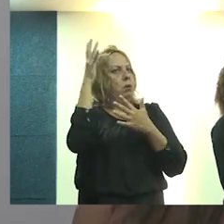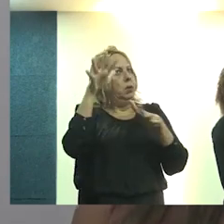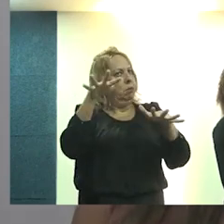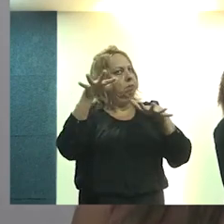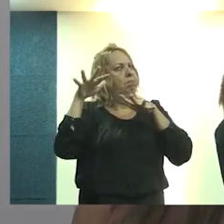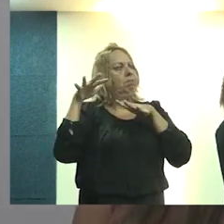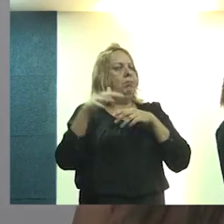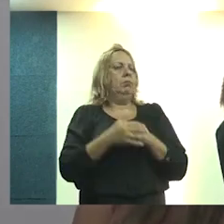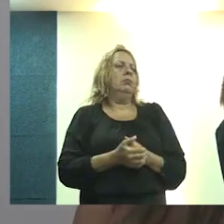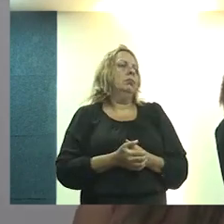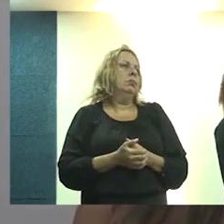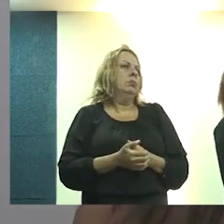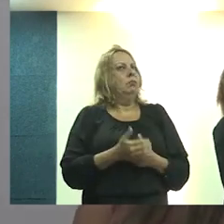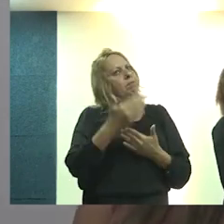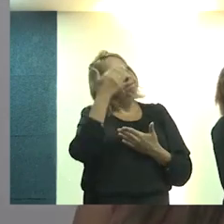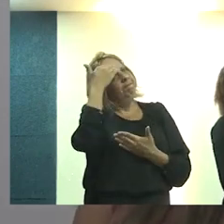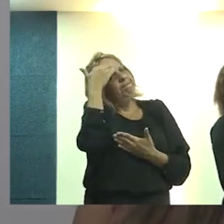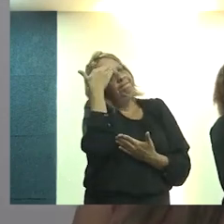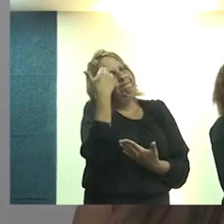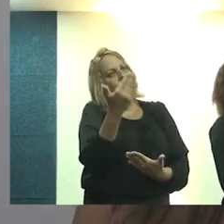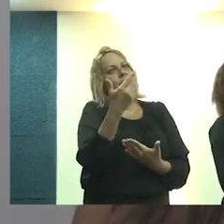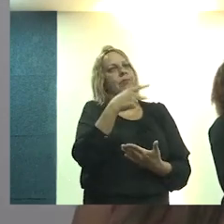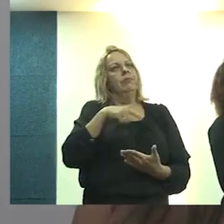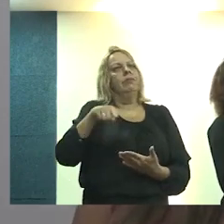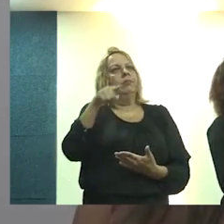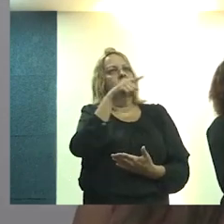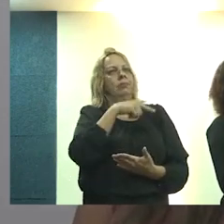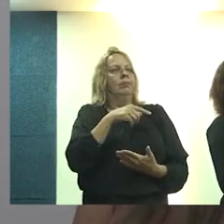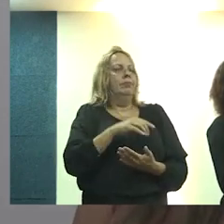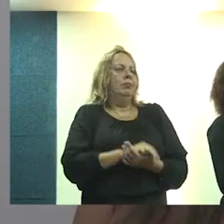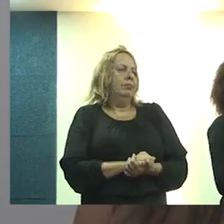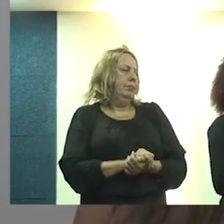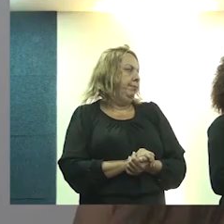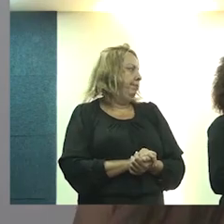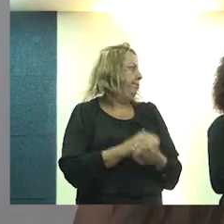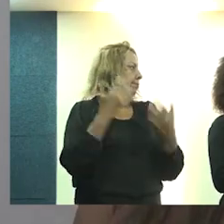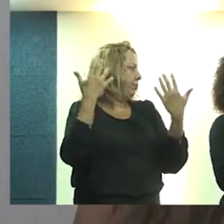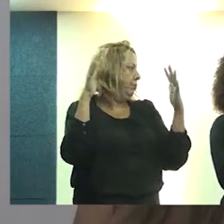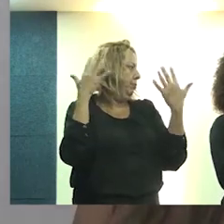pelo evento, gratidão a todos e a todas.